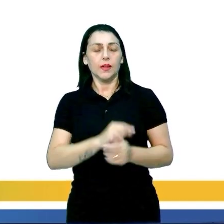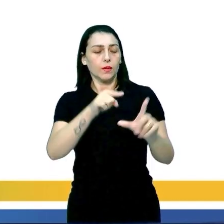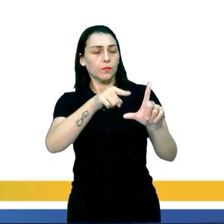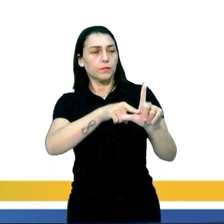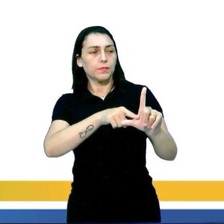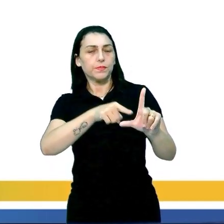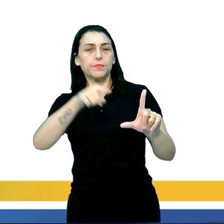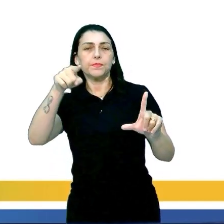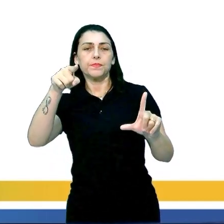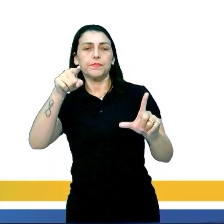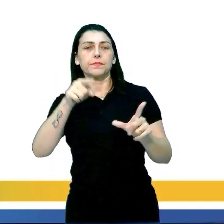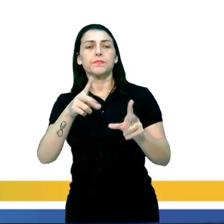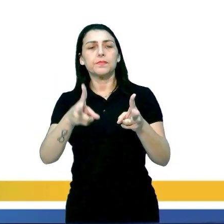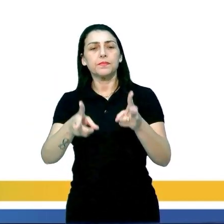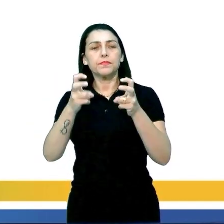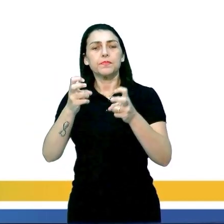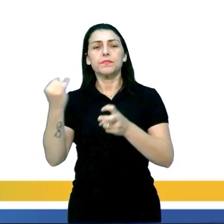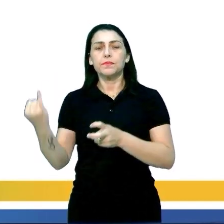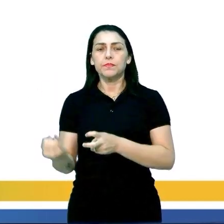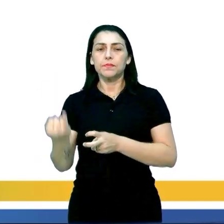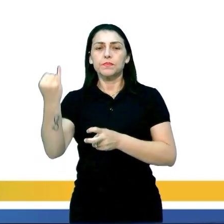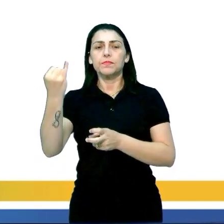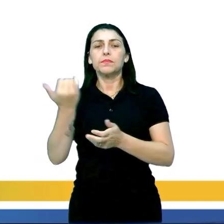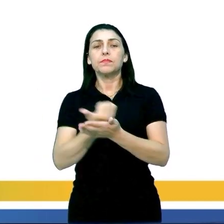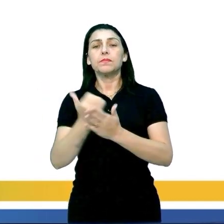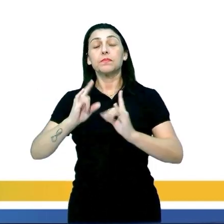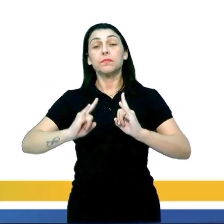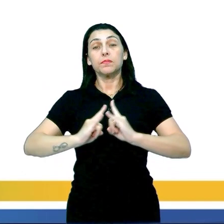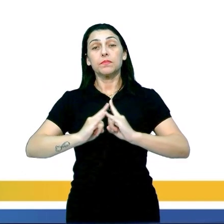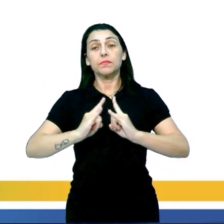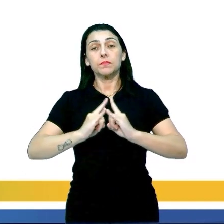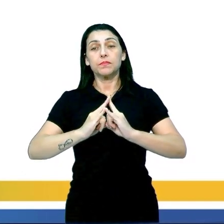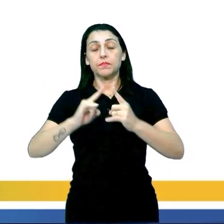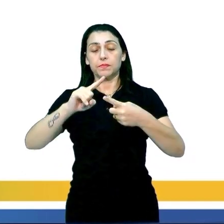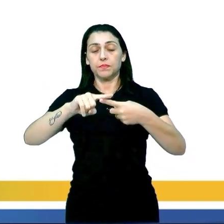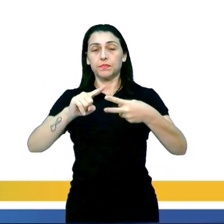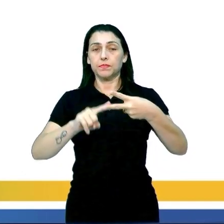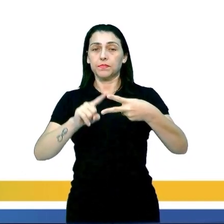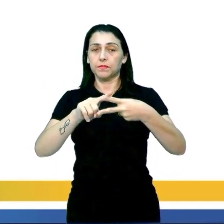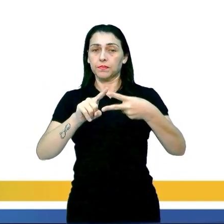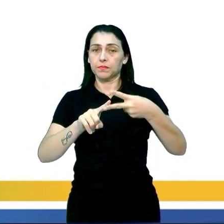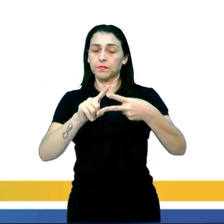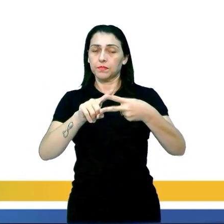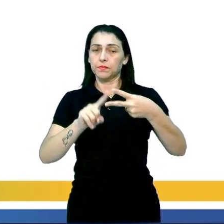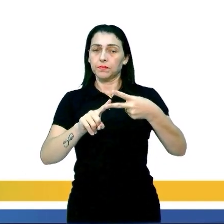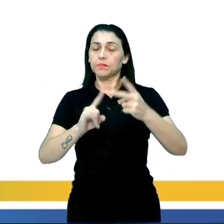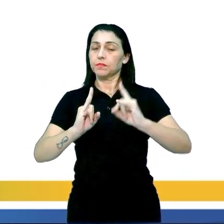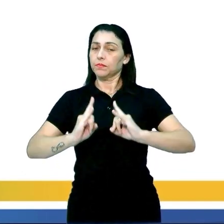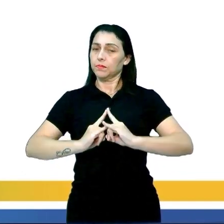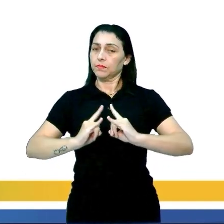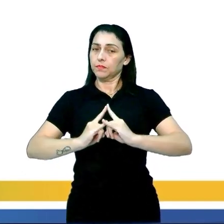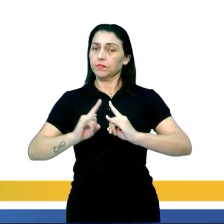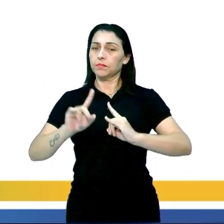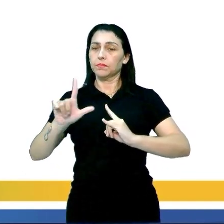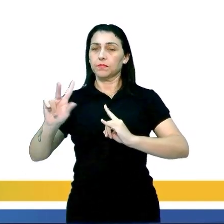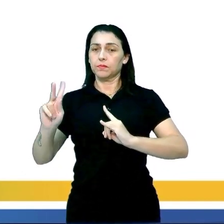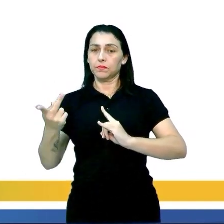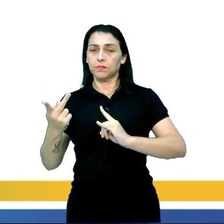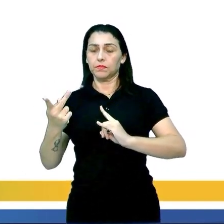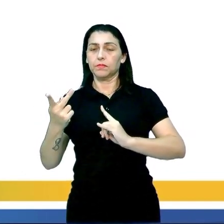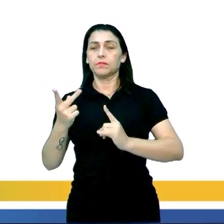questão 10. Observe o gráfico. Temos aí, pessoal, duas linhas. Dois tipos de hormônios. O LH,